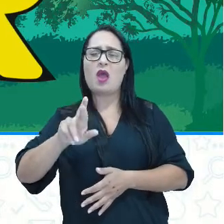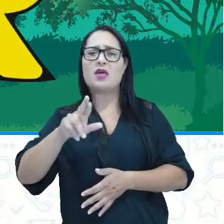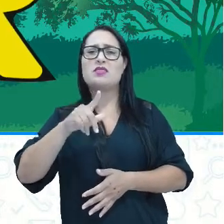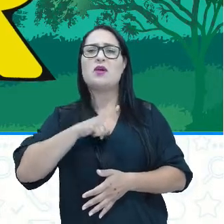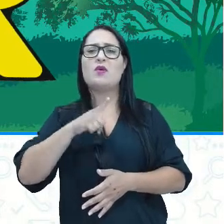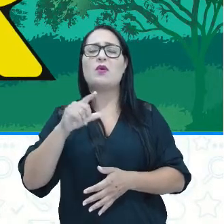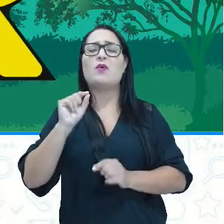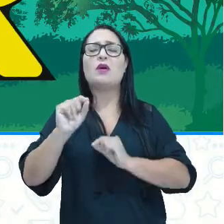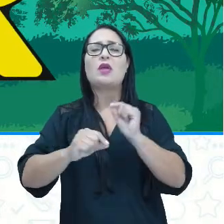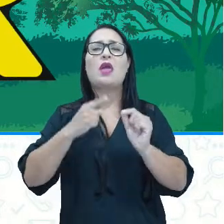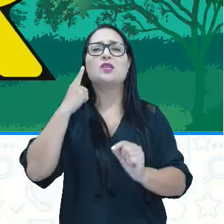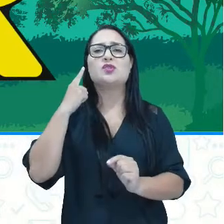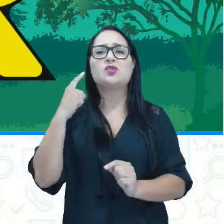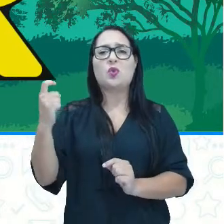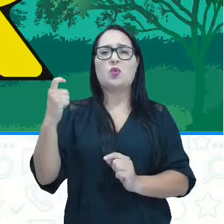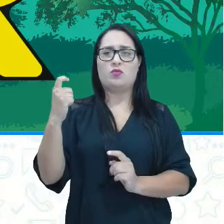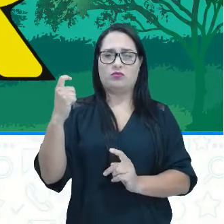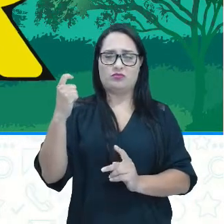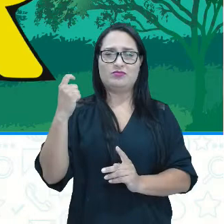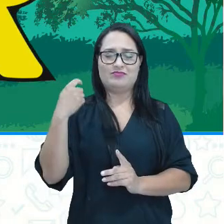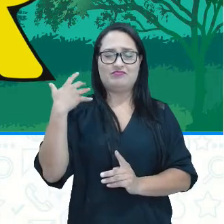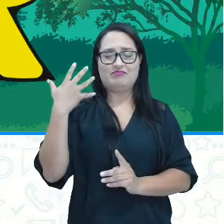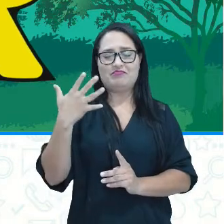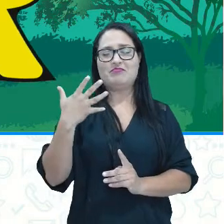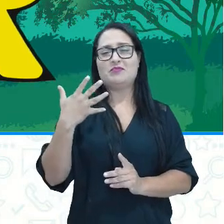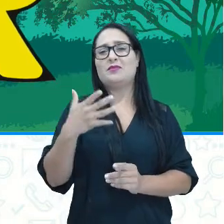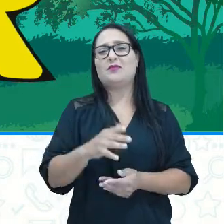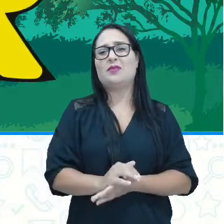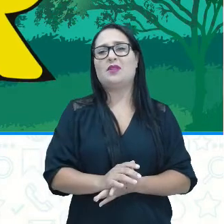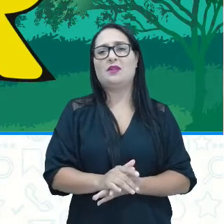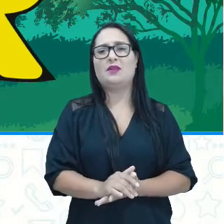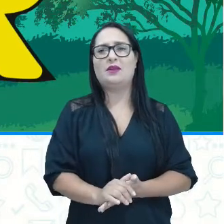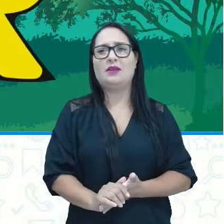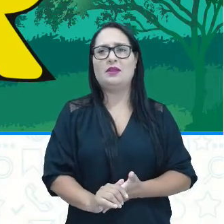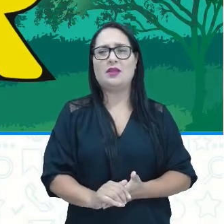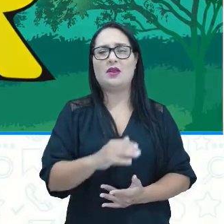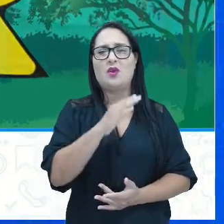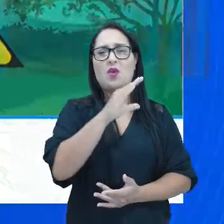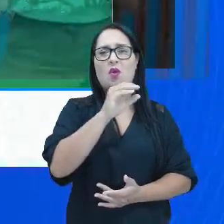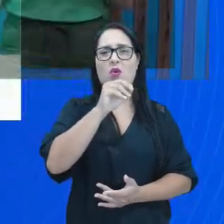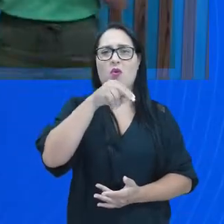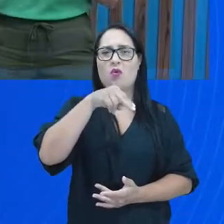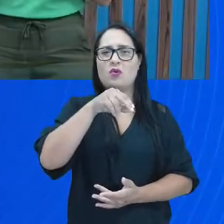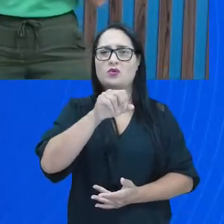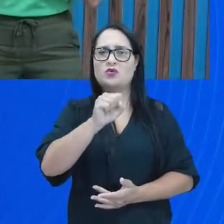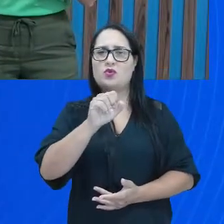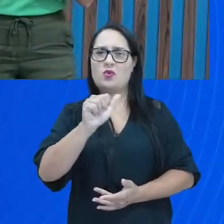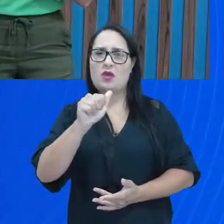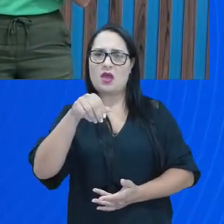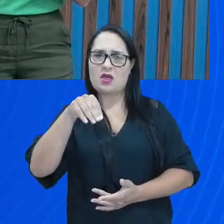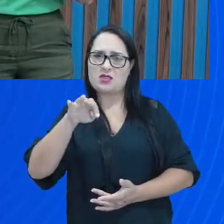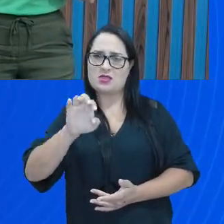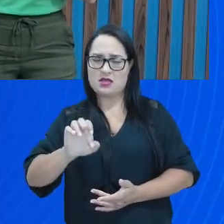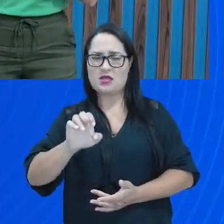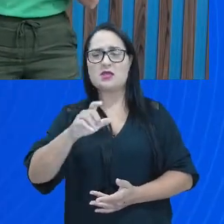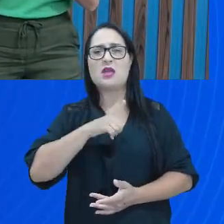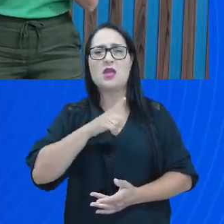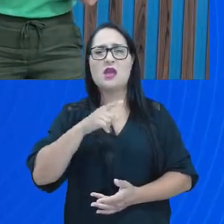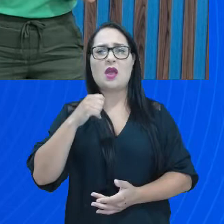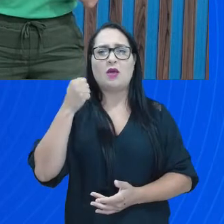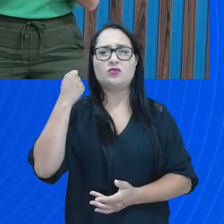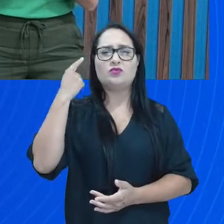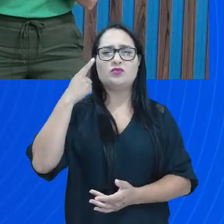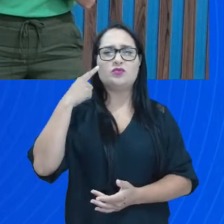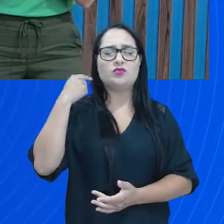som, tá? E para que a consoante emita um som, ela precisa estar junto de